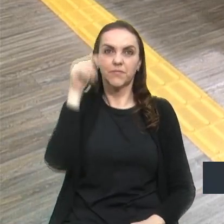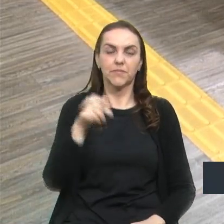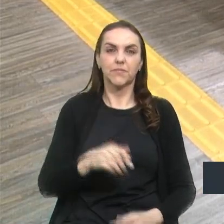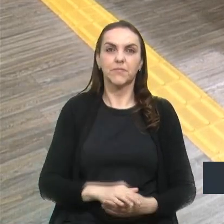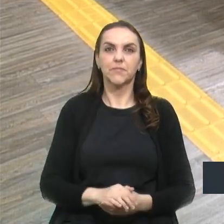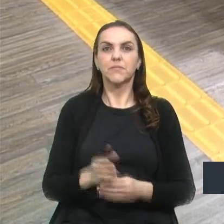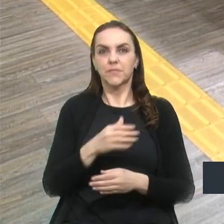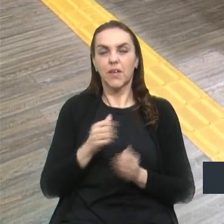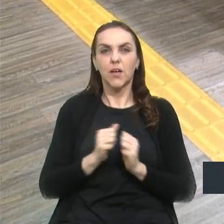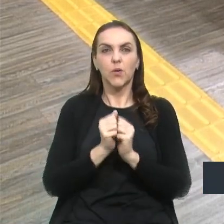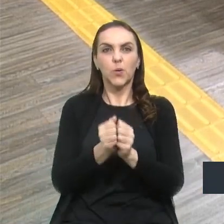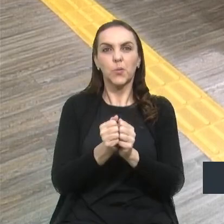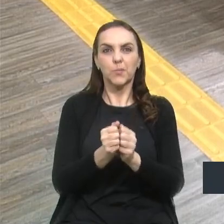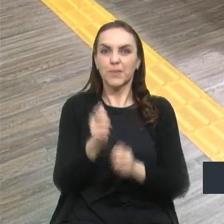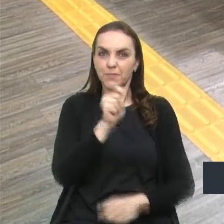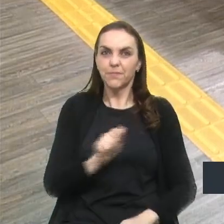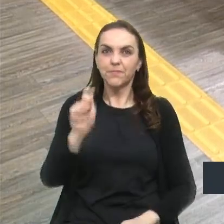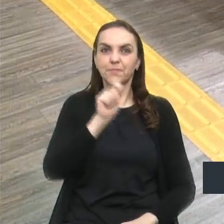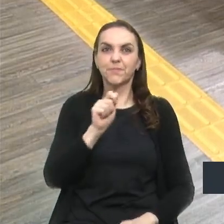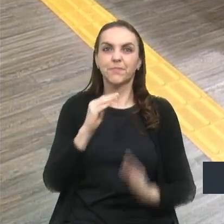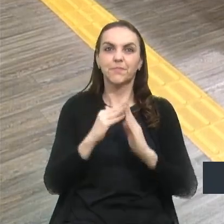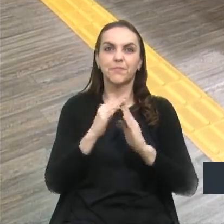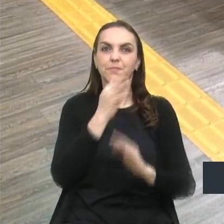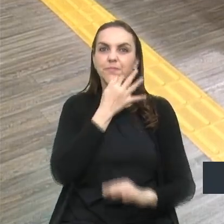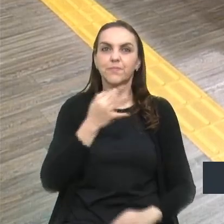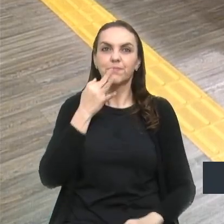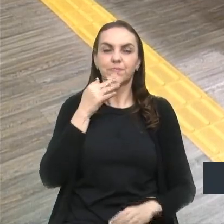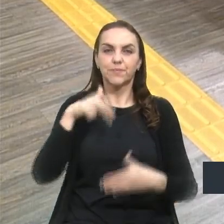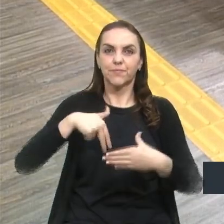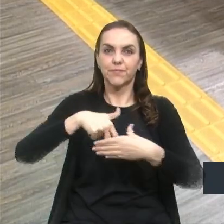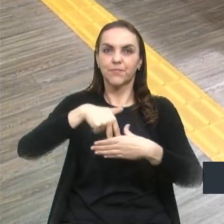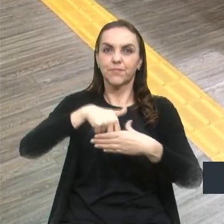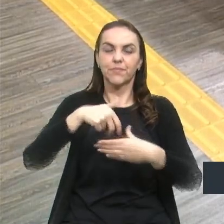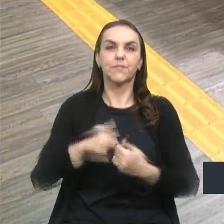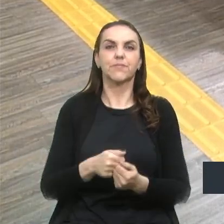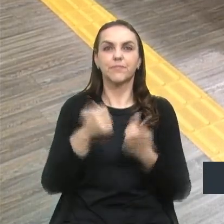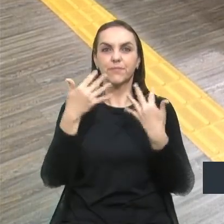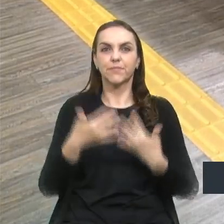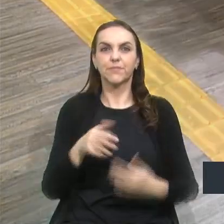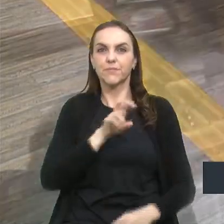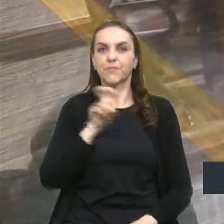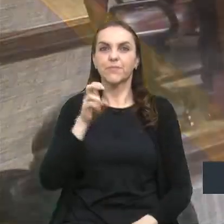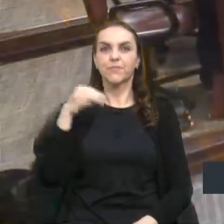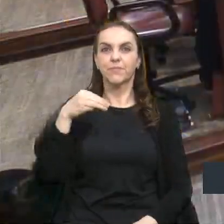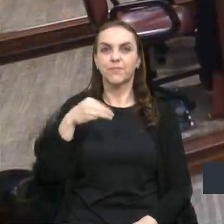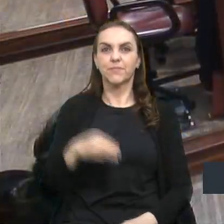dos Moradores da Forqueta até a tribuna, para a manifestação pelo tempo de até cinco minutos.